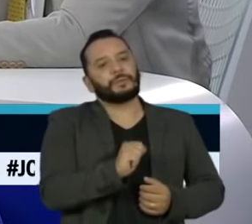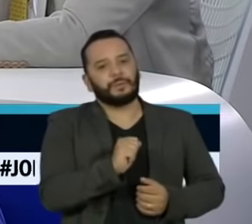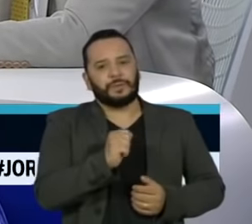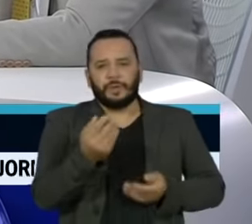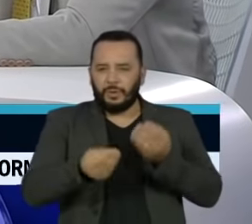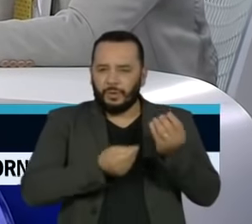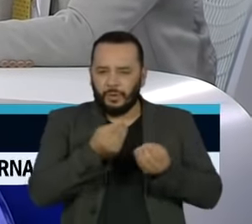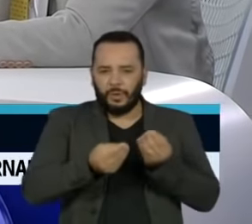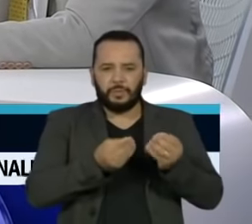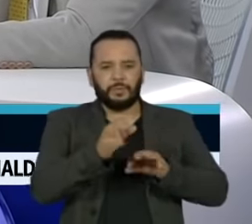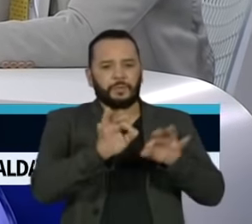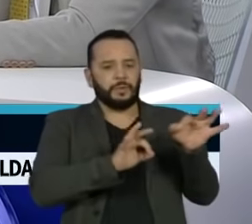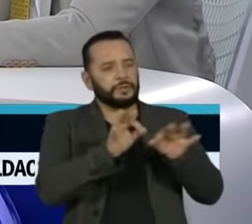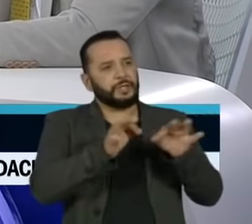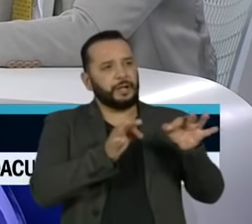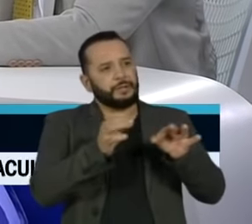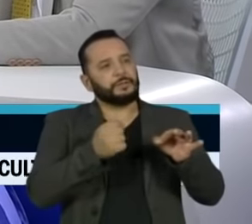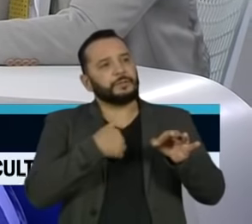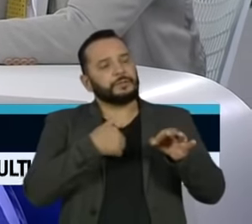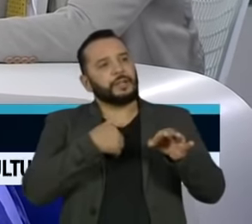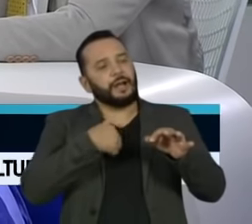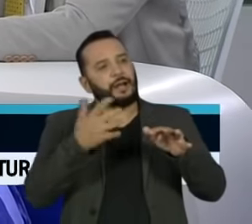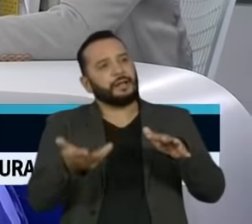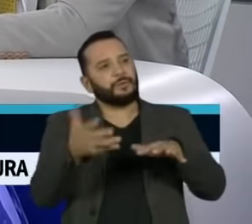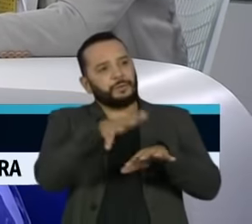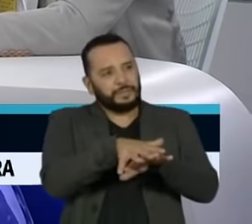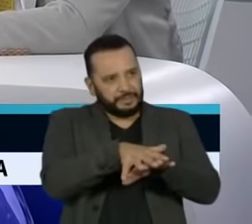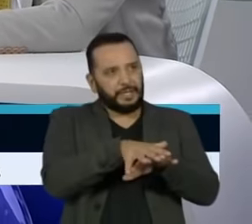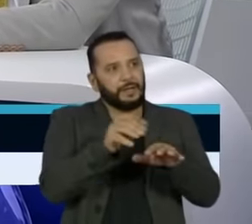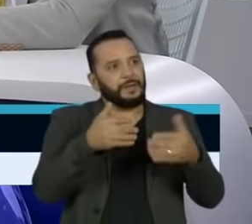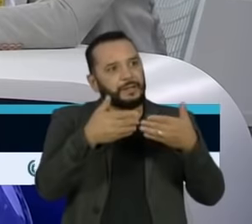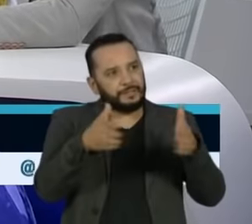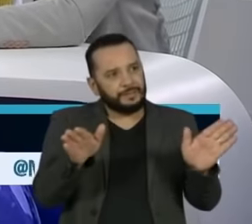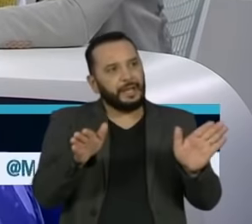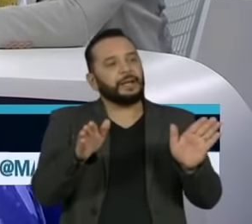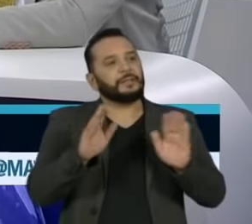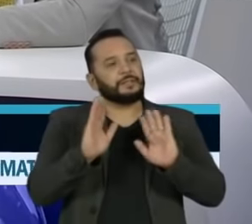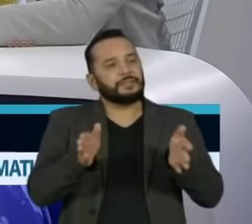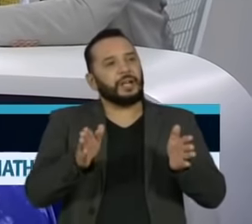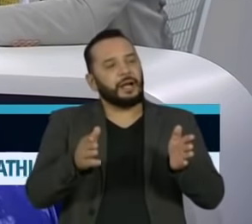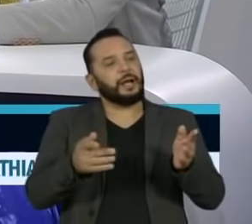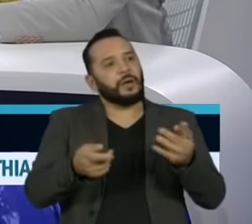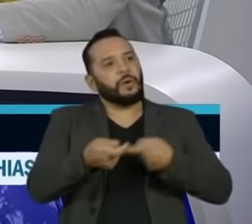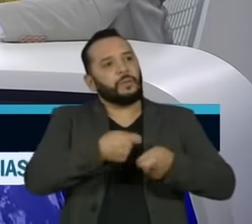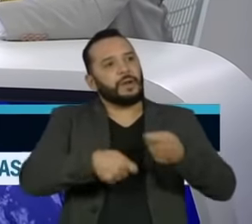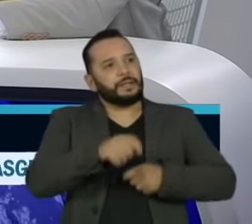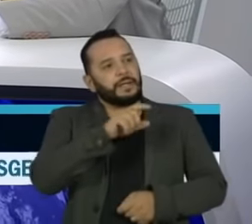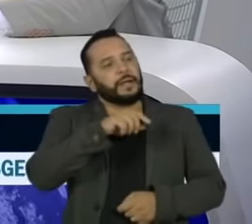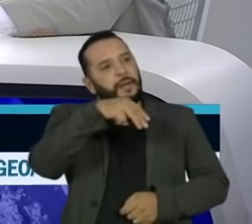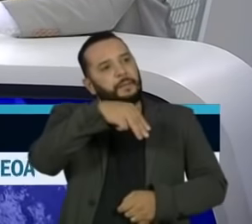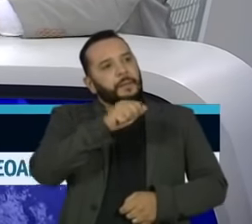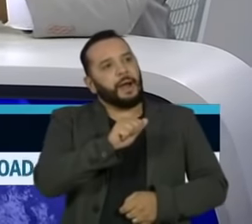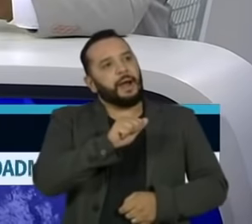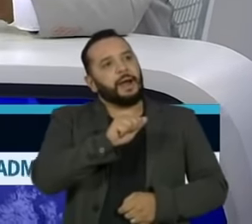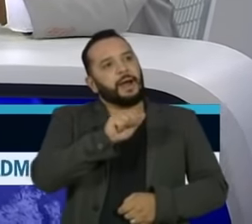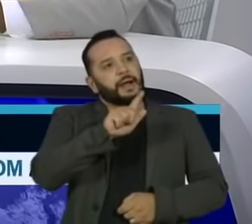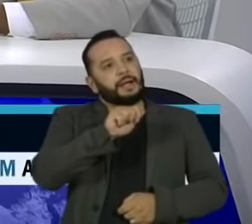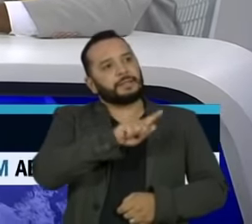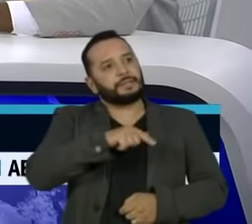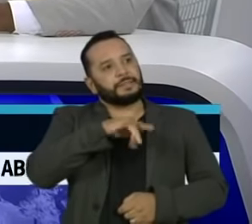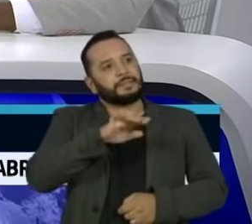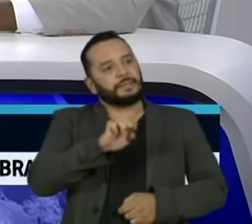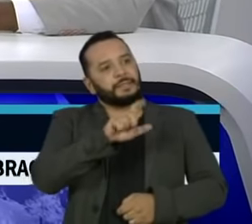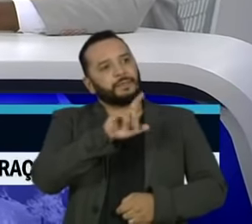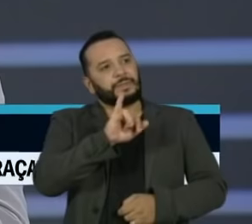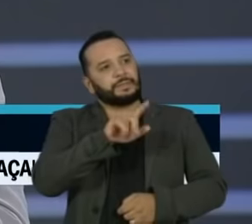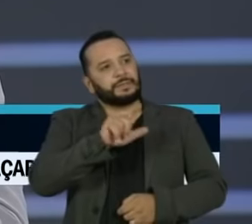programa de inclusão lançado pela Luísa Trajano, Magazine Luiza. Olha, eu reputo como um acontecimento